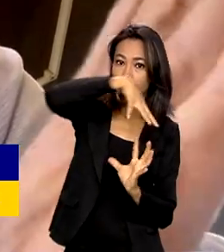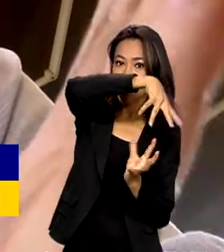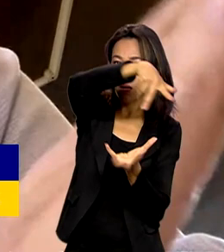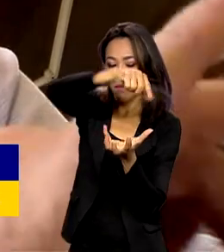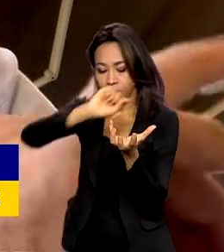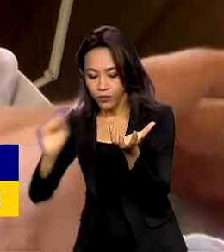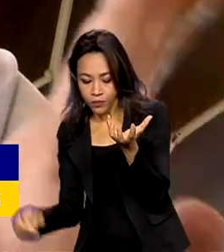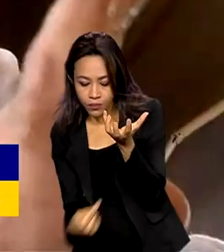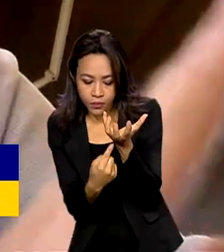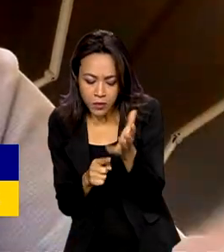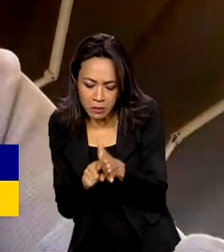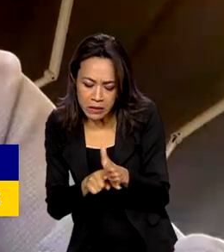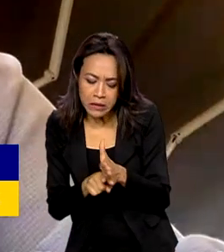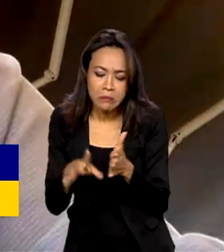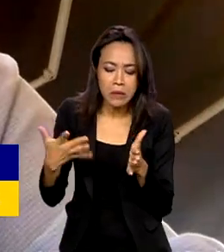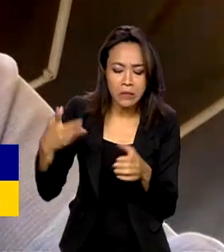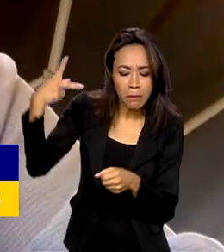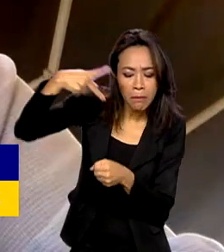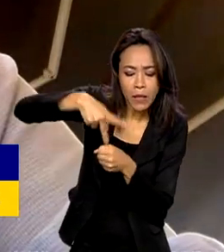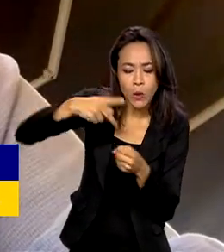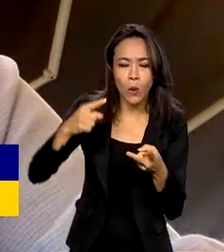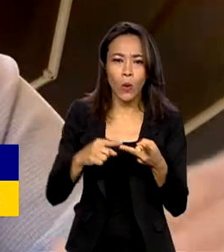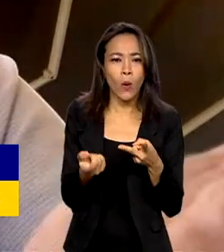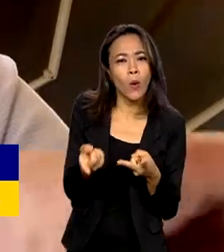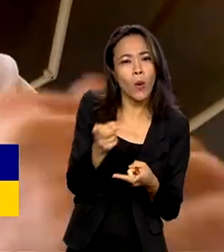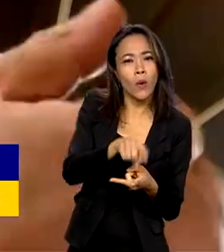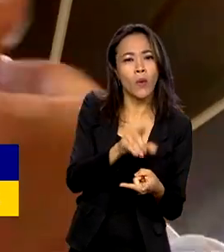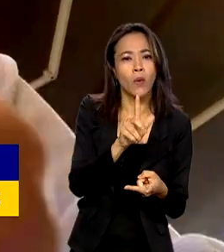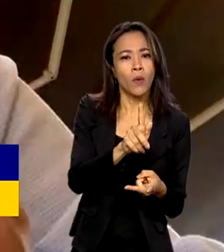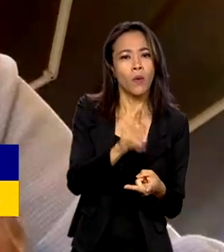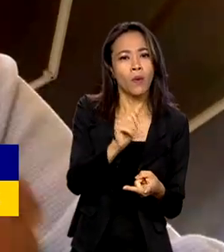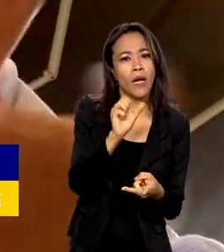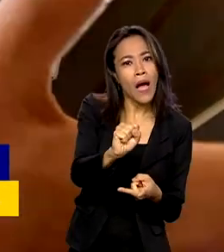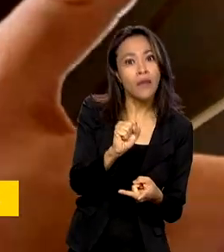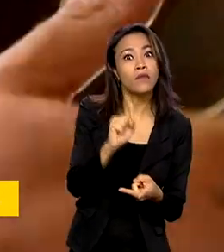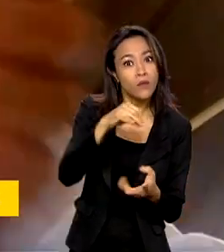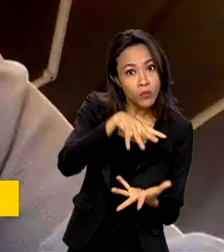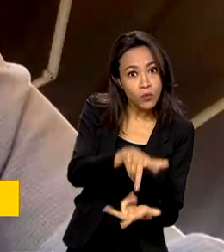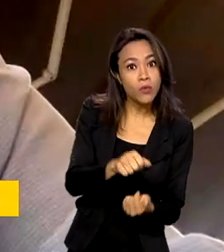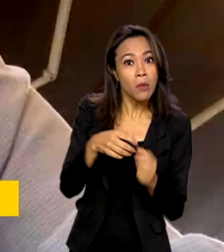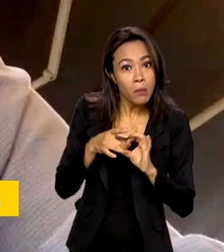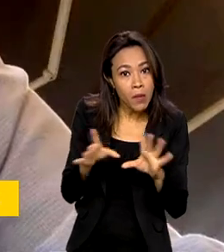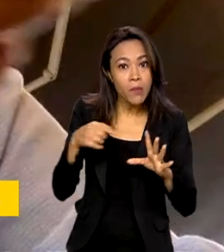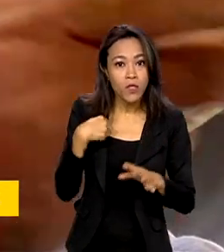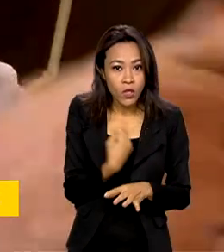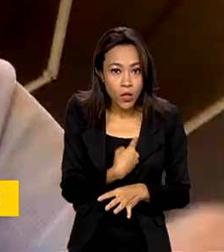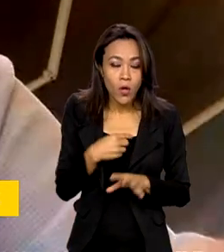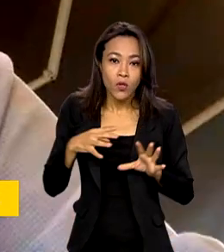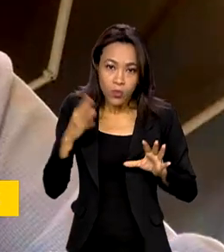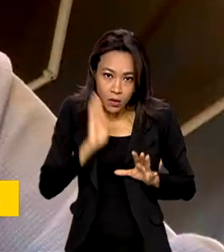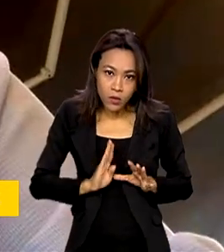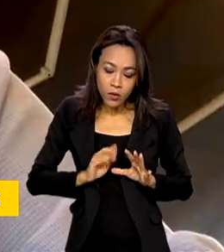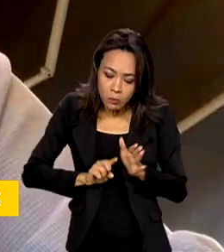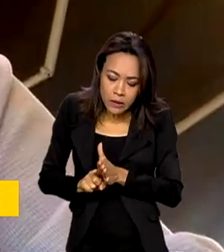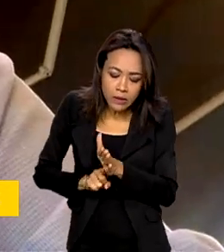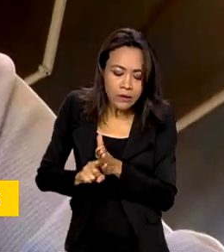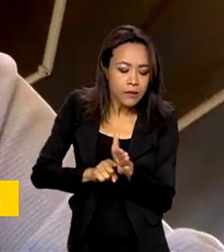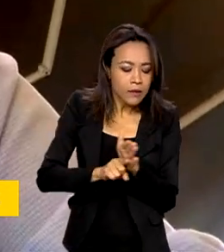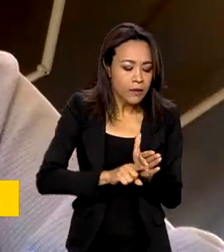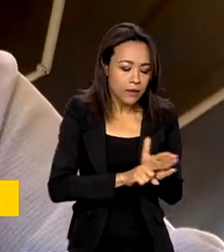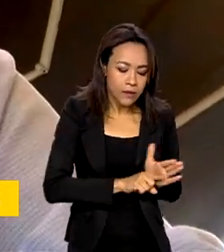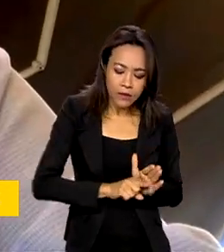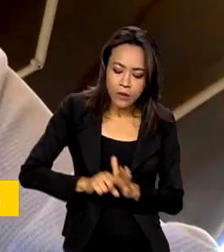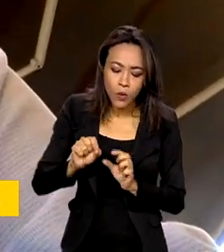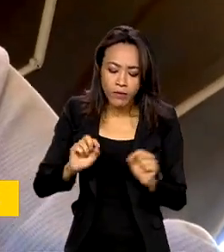provavelmente uma reserva de petróleo, de gás do mundo, permitindo que nós decidamos, que a gente possa decidir o que vai ser feito com